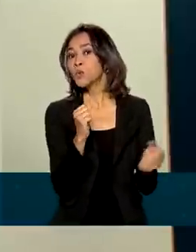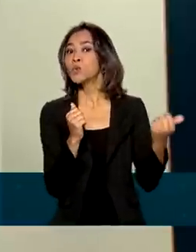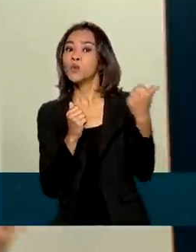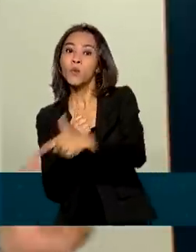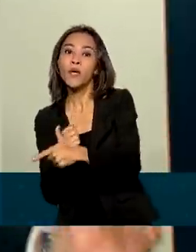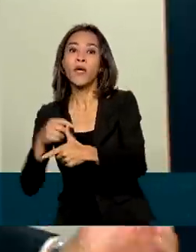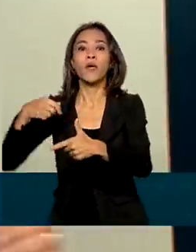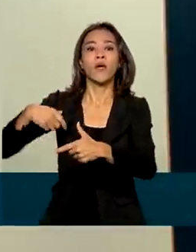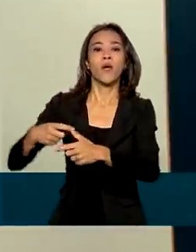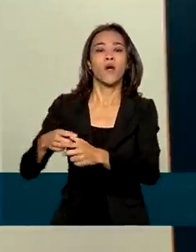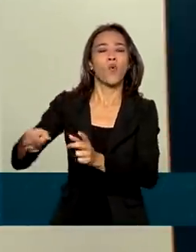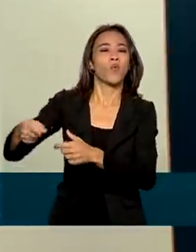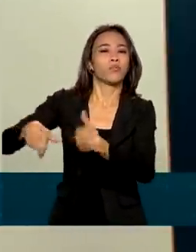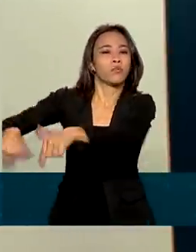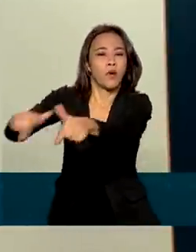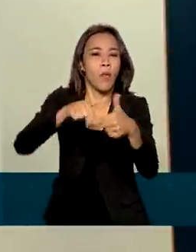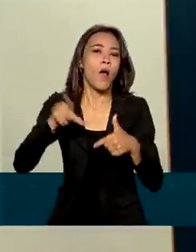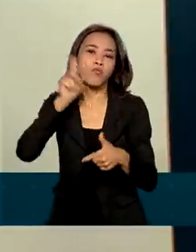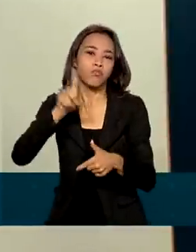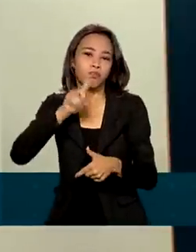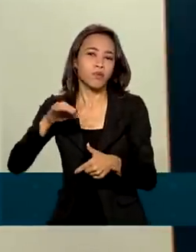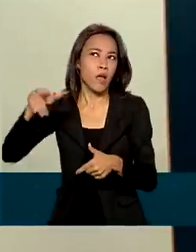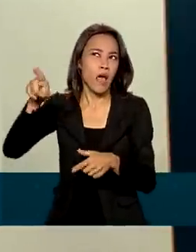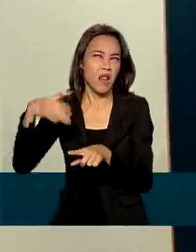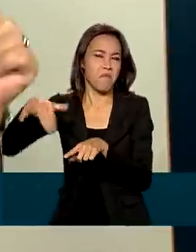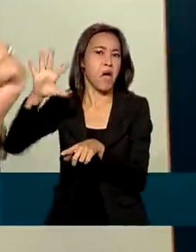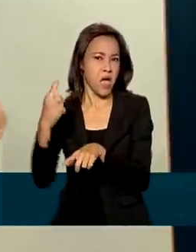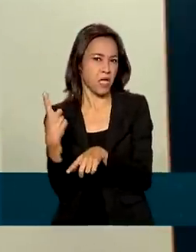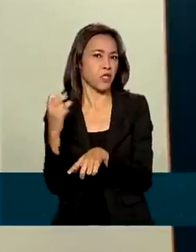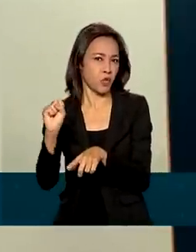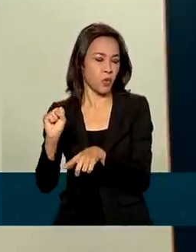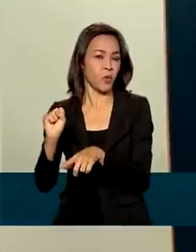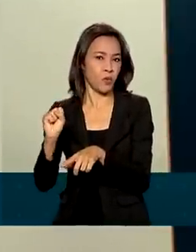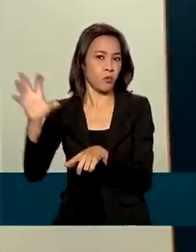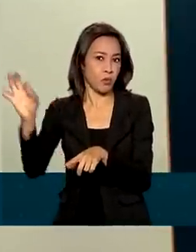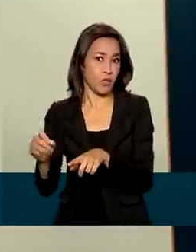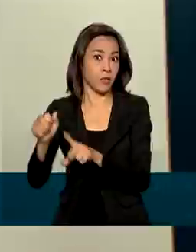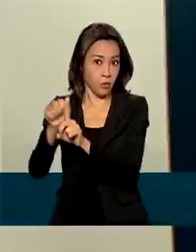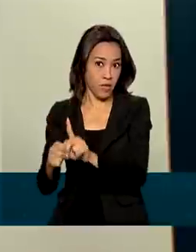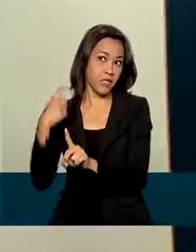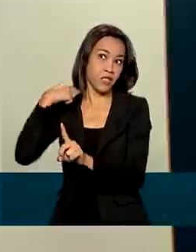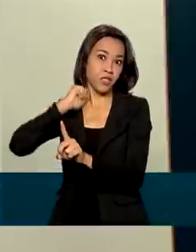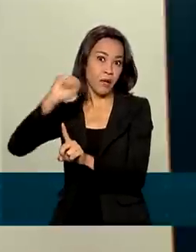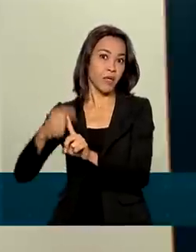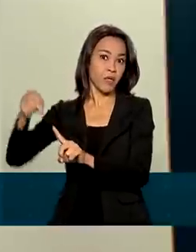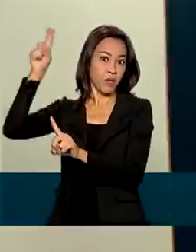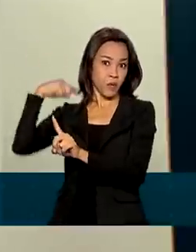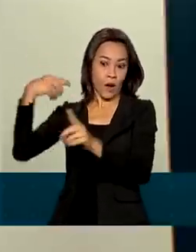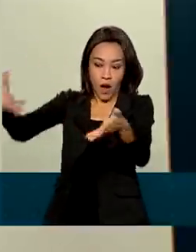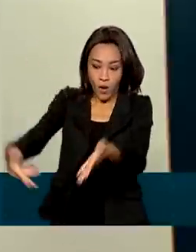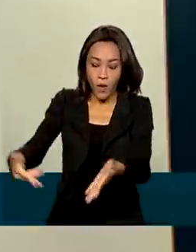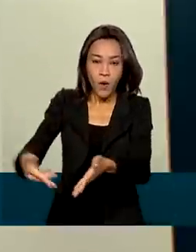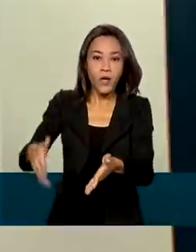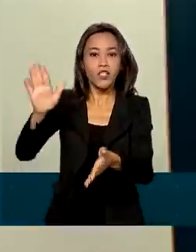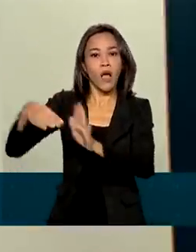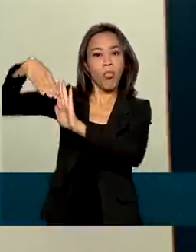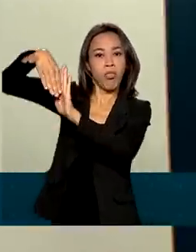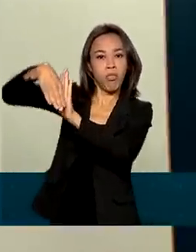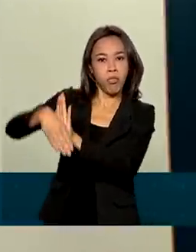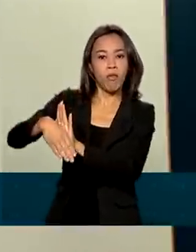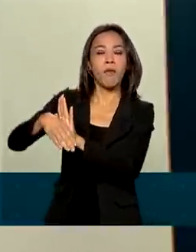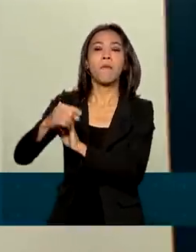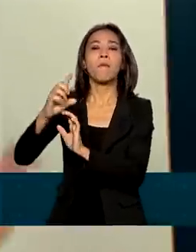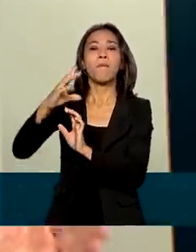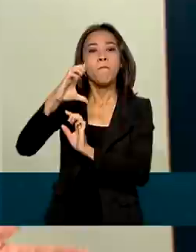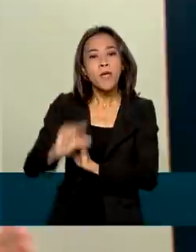Lá, o desemprego que era mais de 18% em abril de 2020, agora, em junho deste ano, já caiu para menos